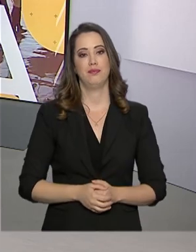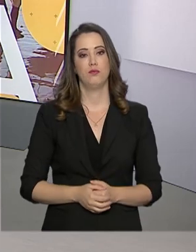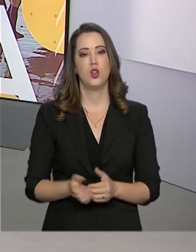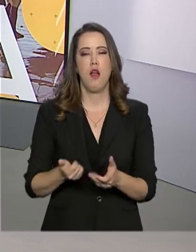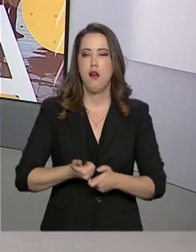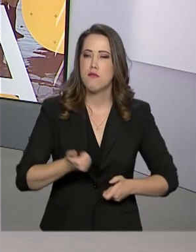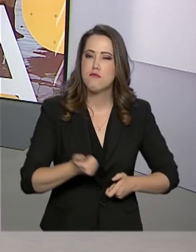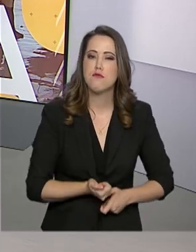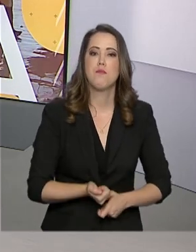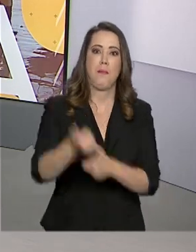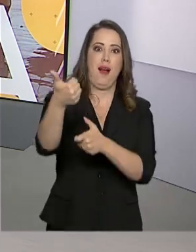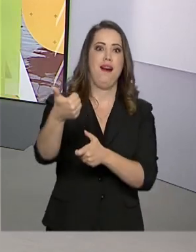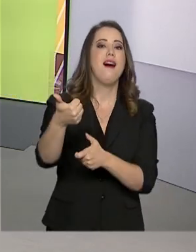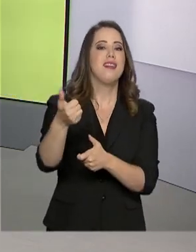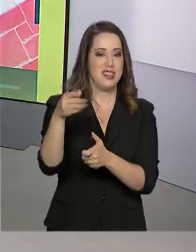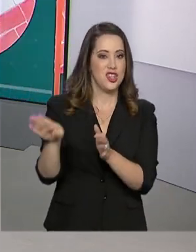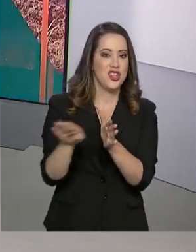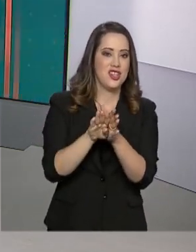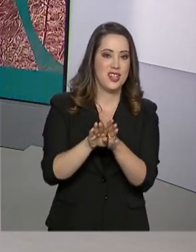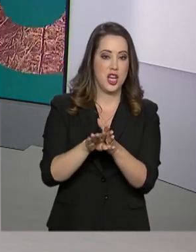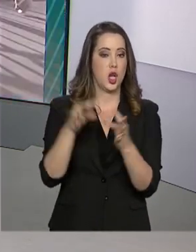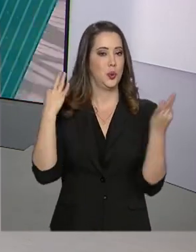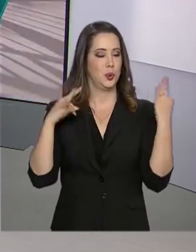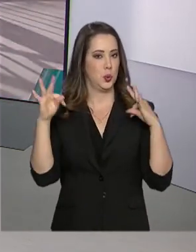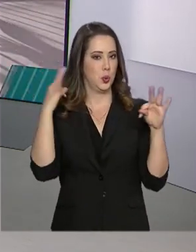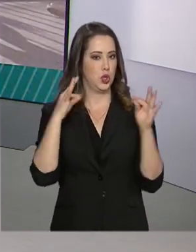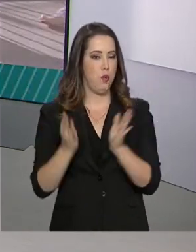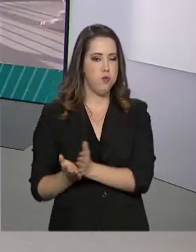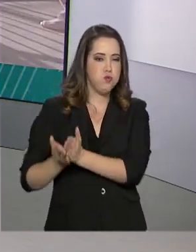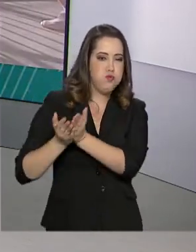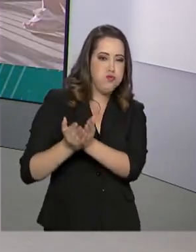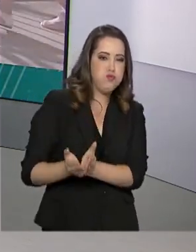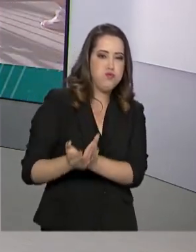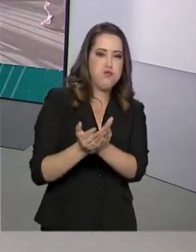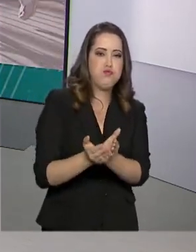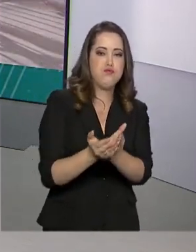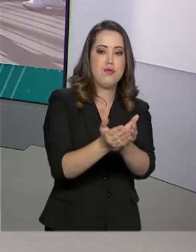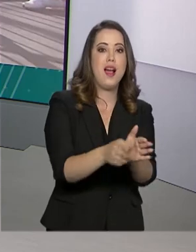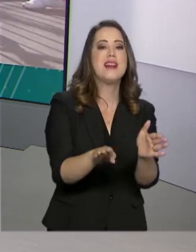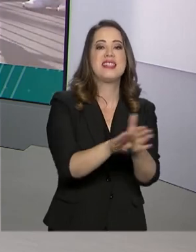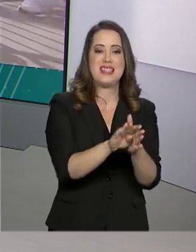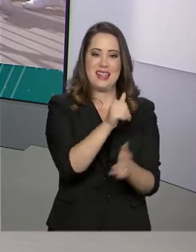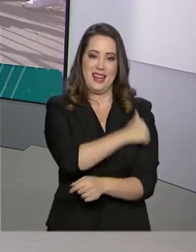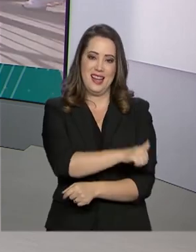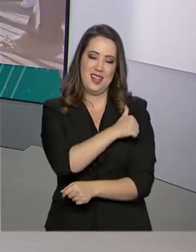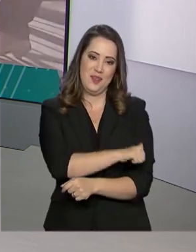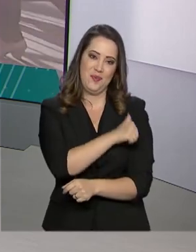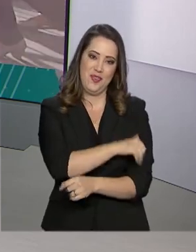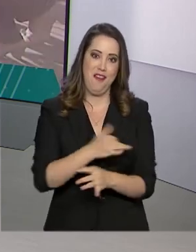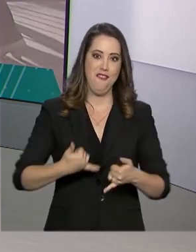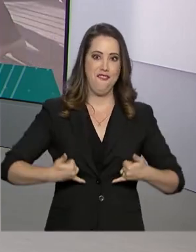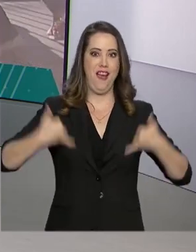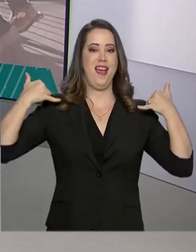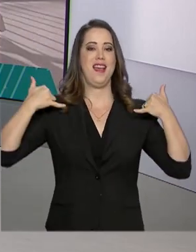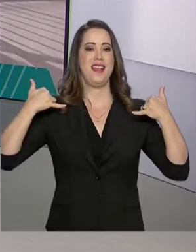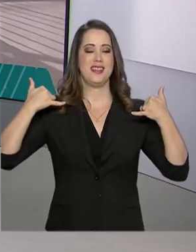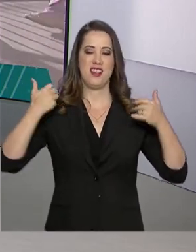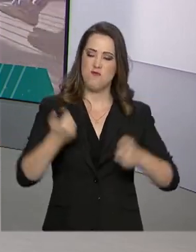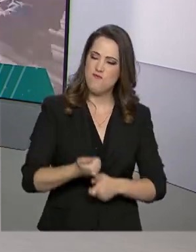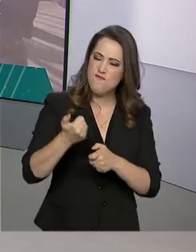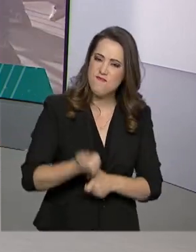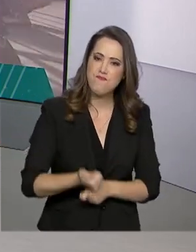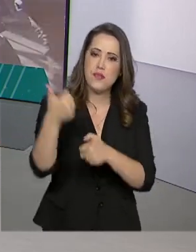Réveillon chegando e turistas em transatlânticos começam a desembarcar no Rio de Janeiro para curtir a festa da virada. E toda essa